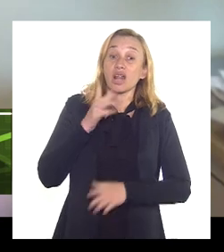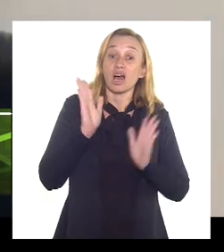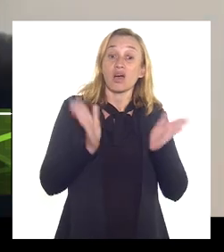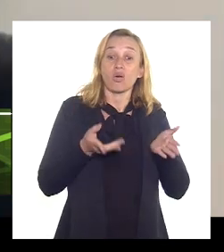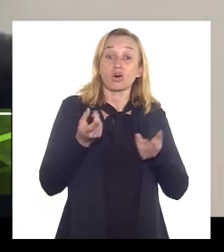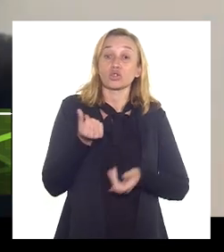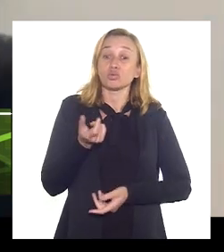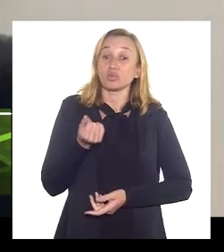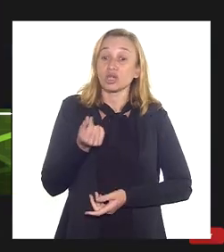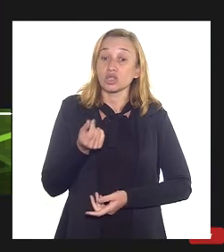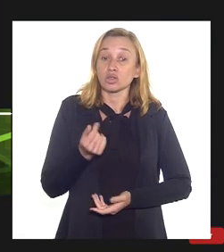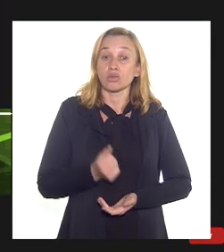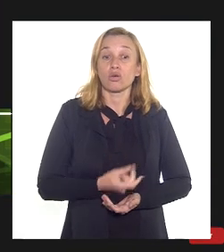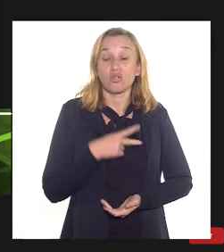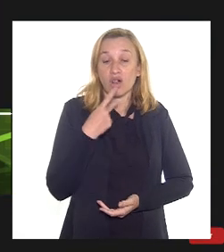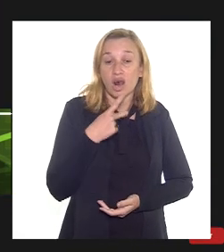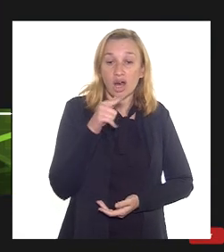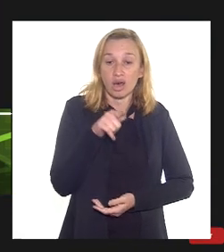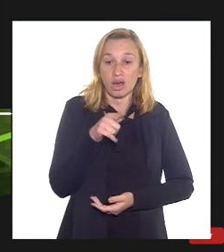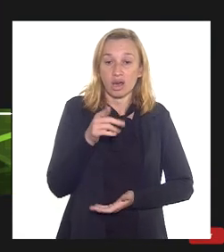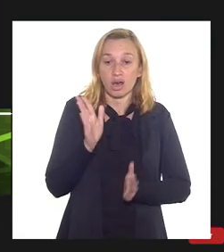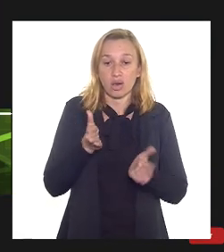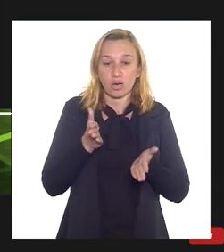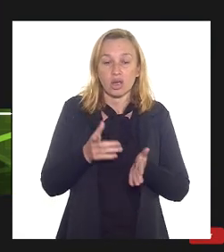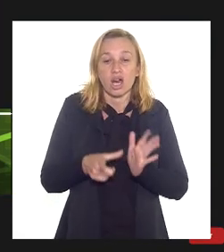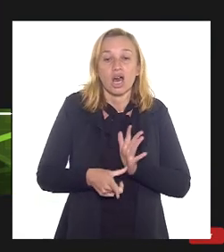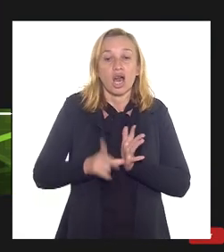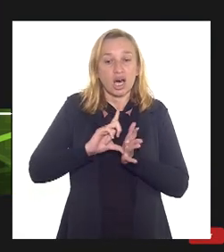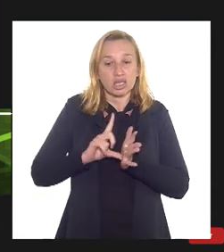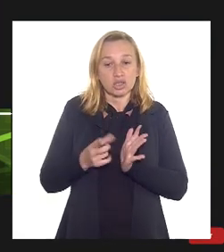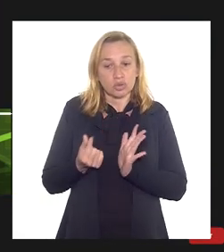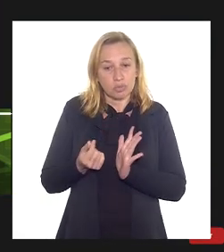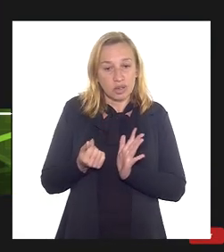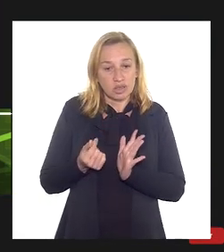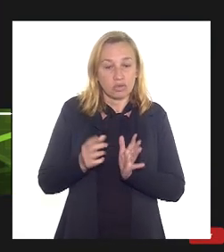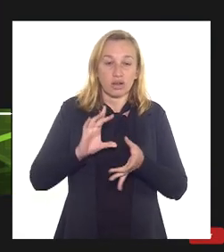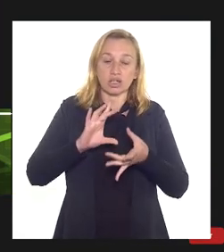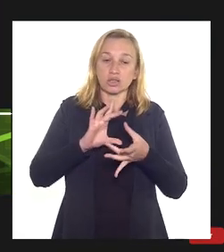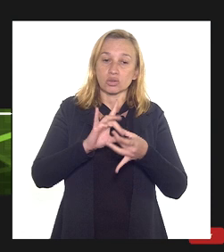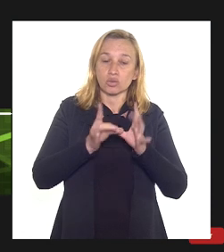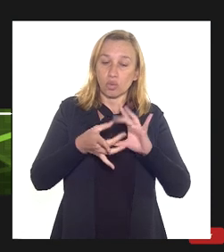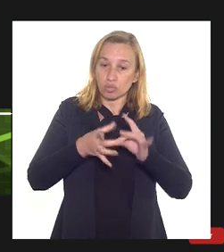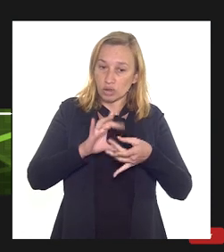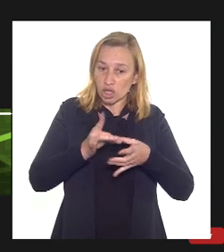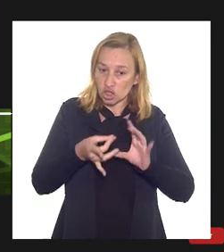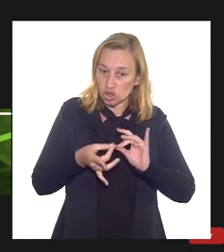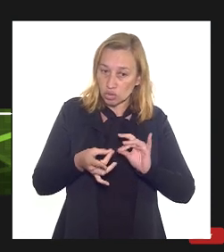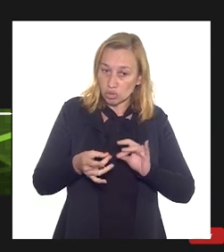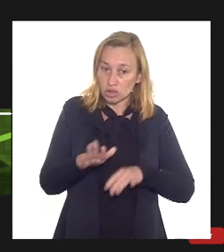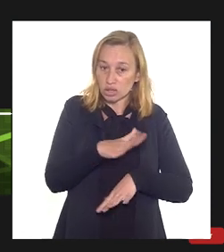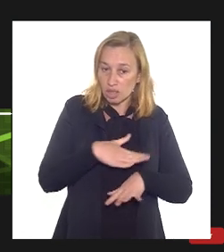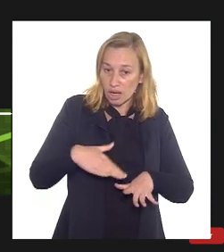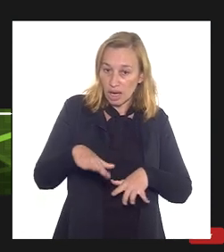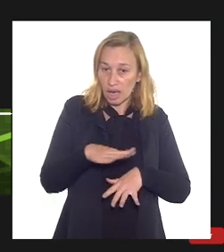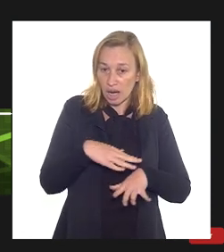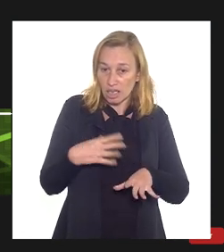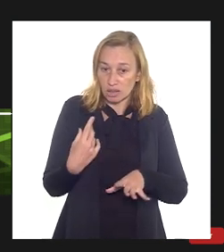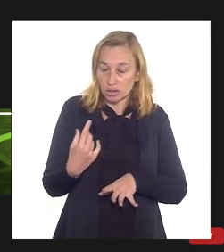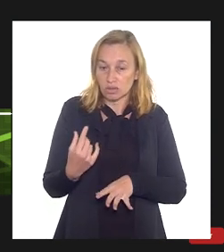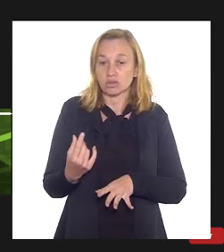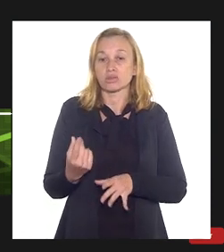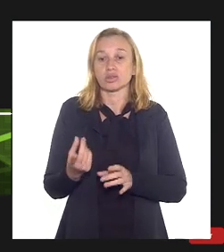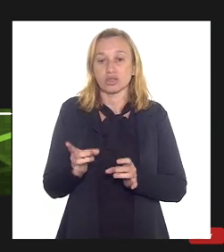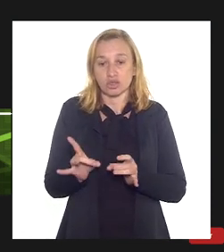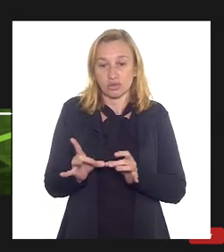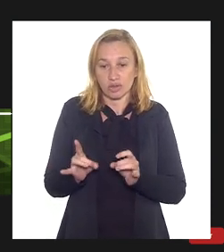preço eu vou falar um pouco aqui primeiro antes de falar do preço do contexto do mercado brasileiro que é muito importante para entender por que o preço funciona assim.